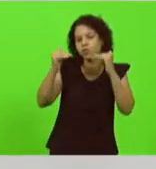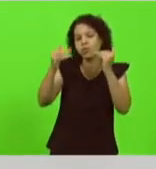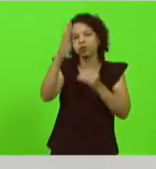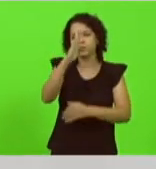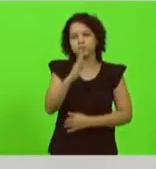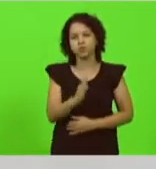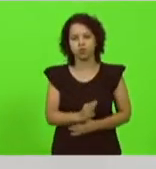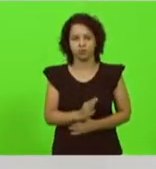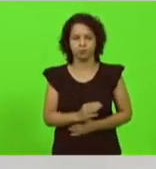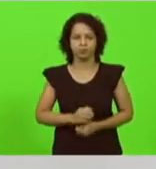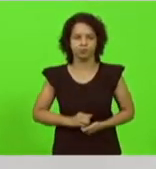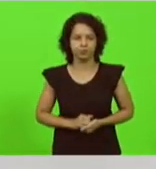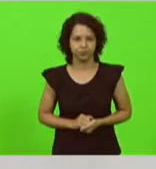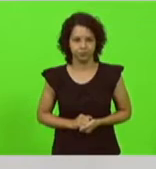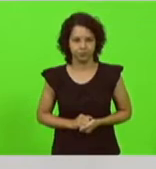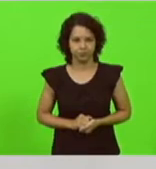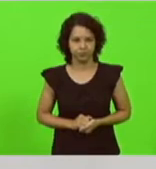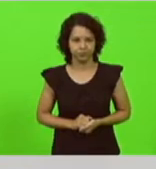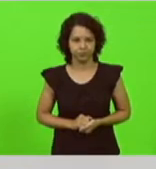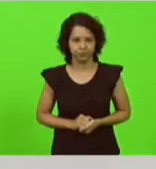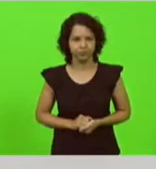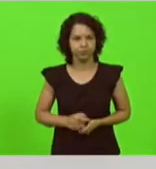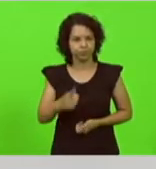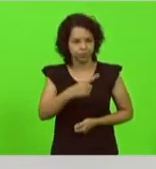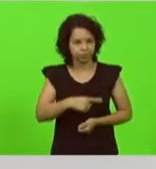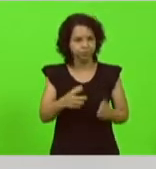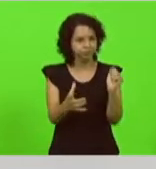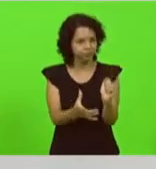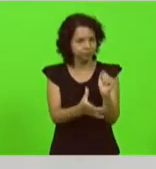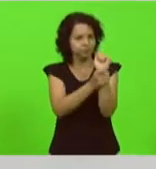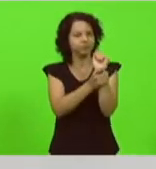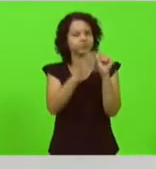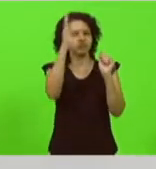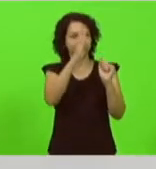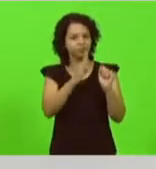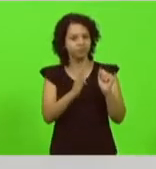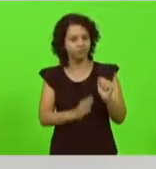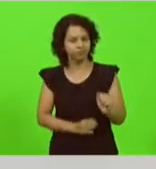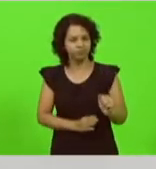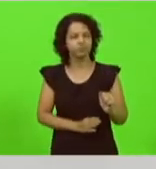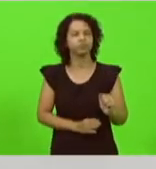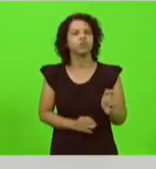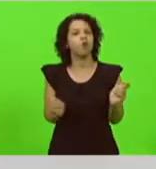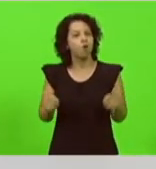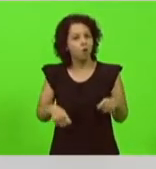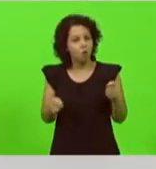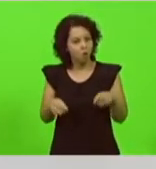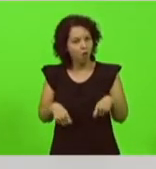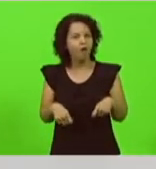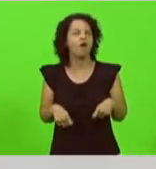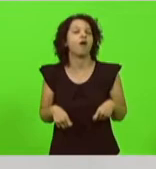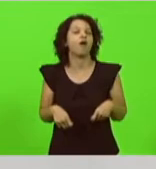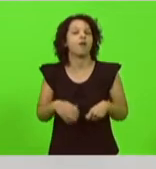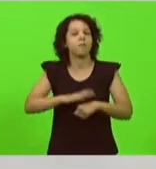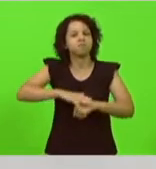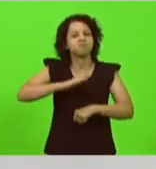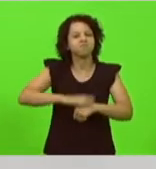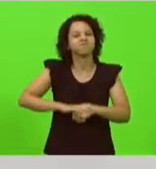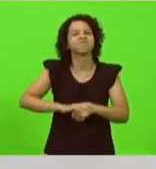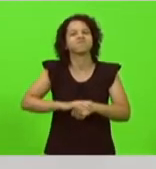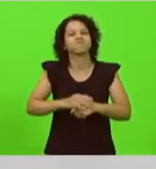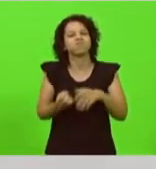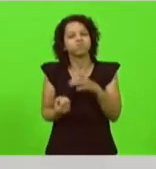a qual garantiu para o Brasil a autossuficiência em produção de petróleo e derivados. Estamos juntos.